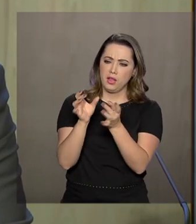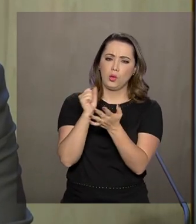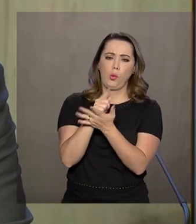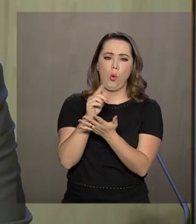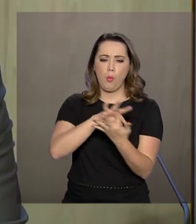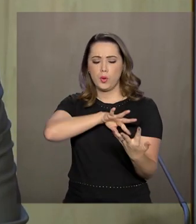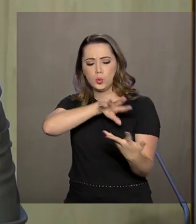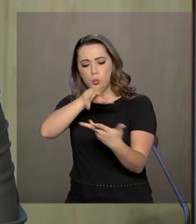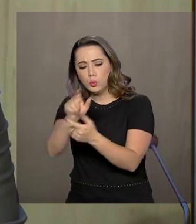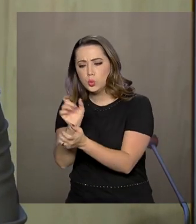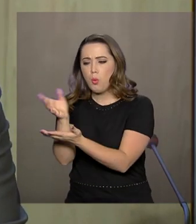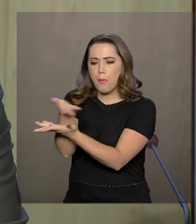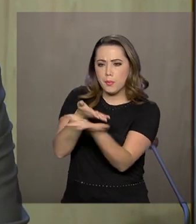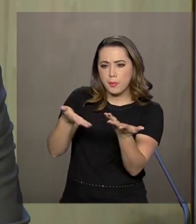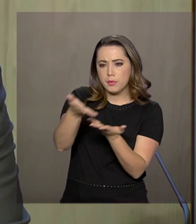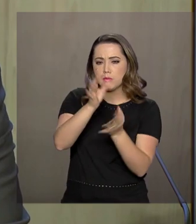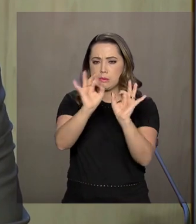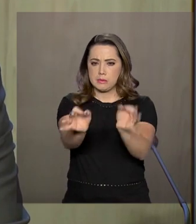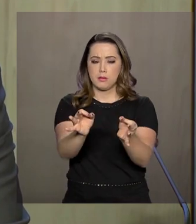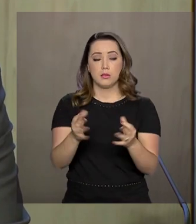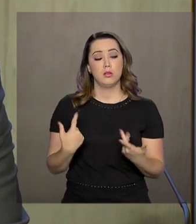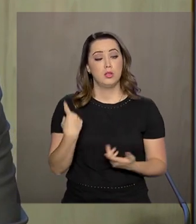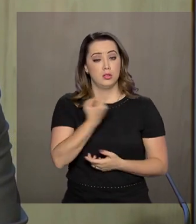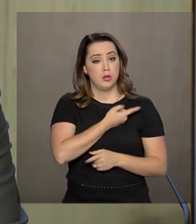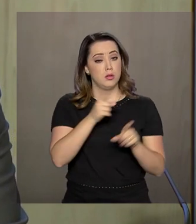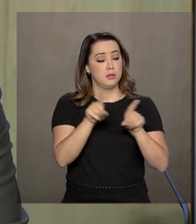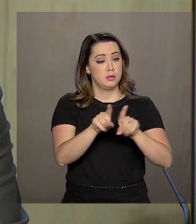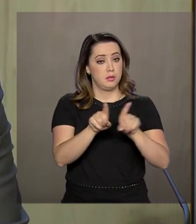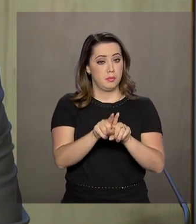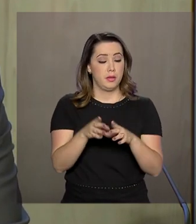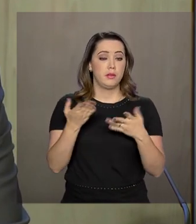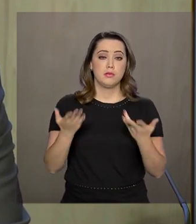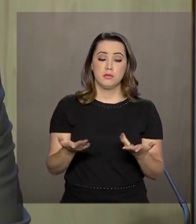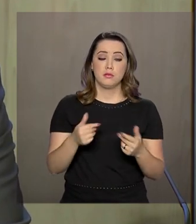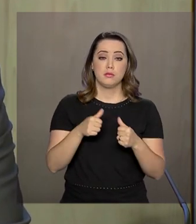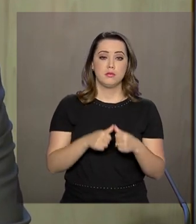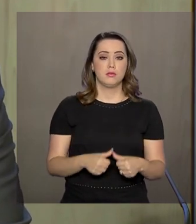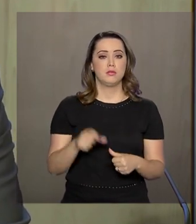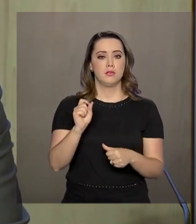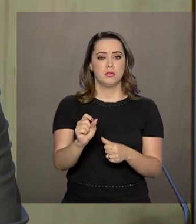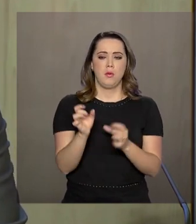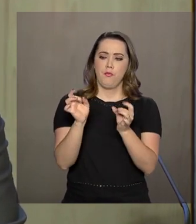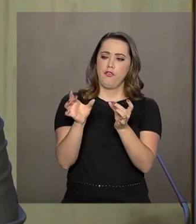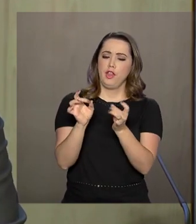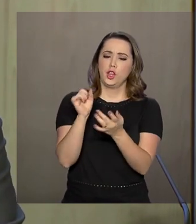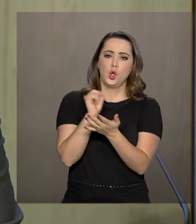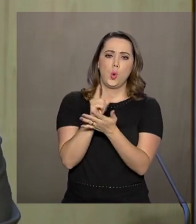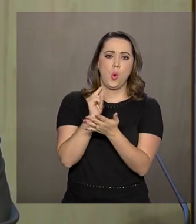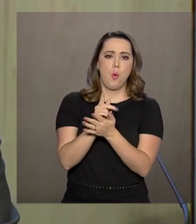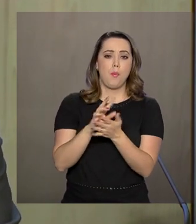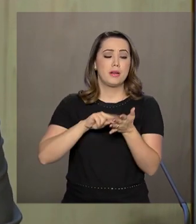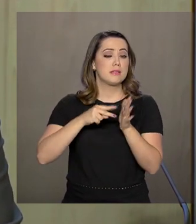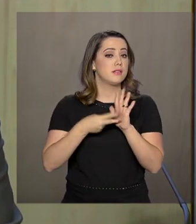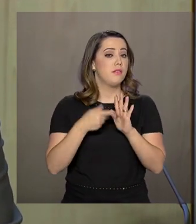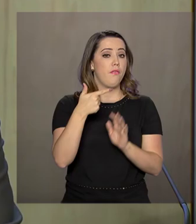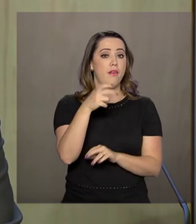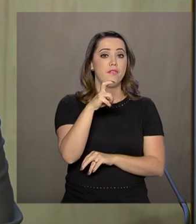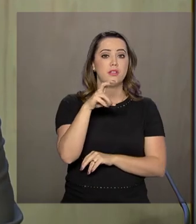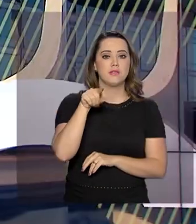efetiva. Nós estamos fazendo um negócio que envolve 25% do PIB global.